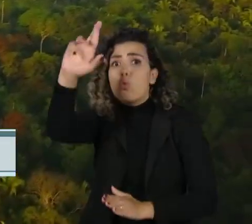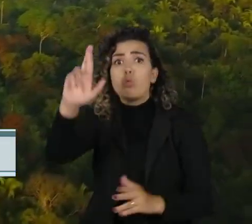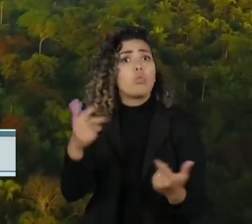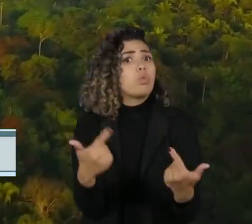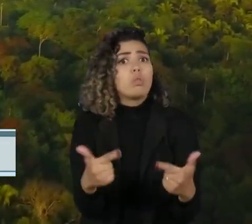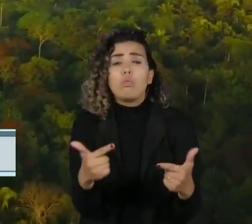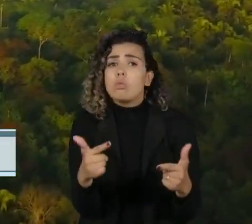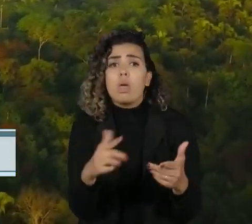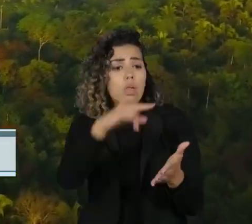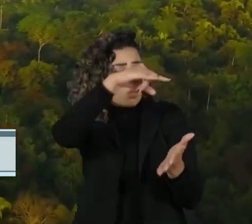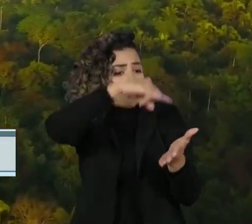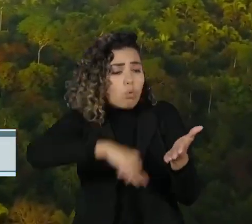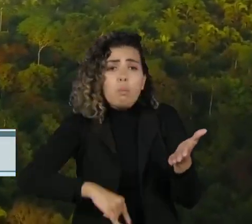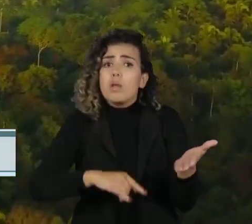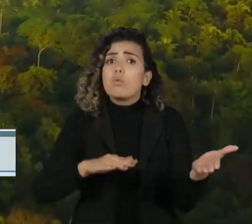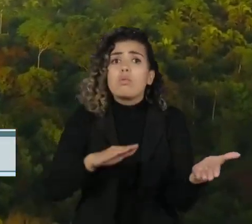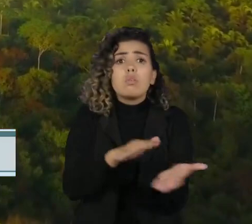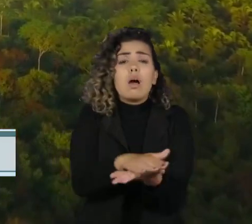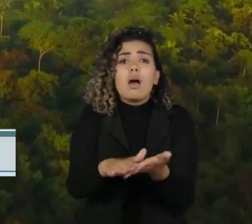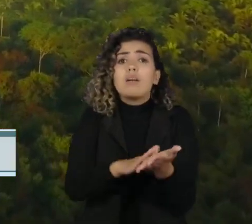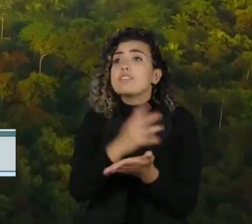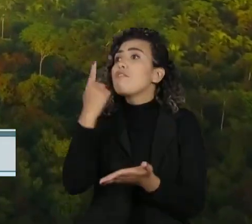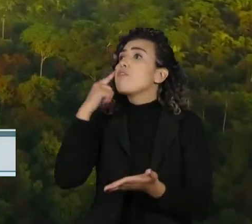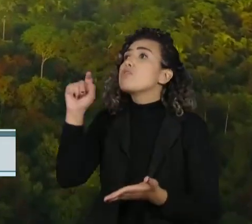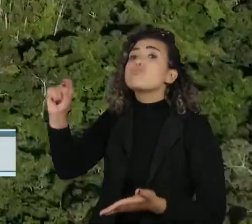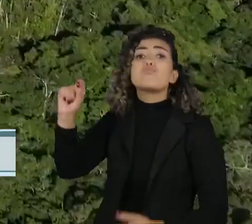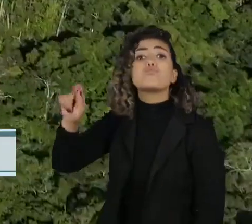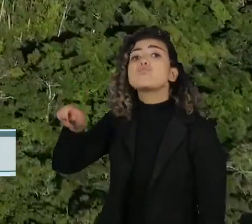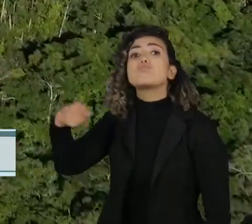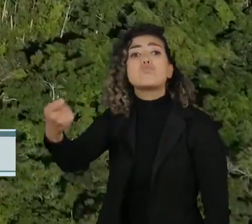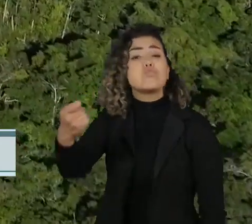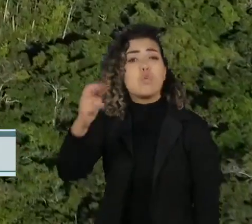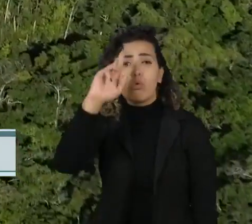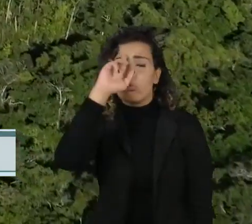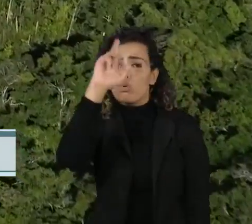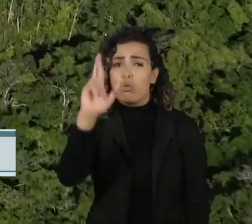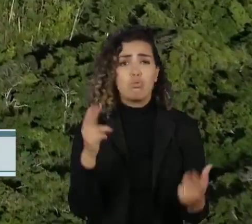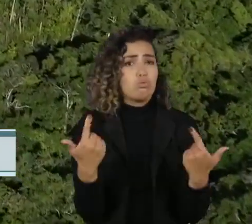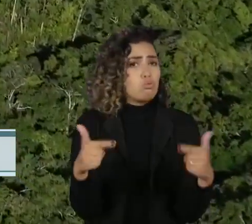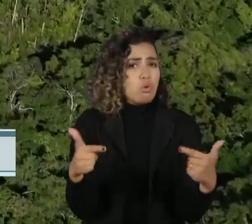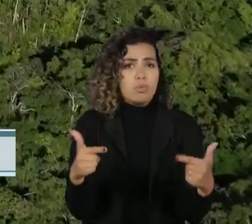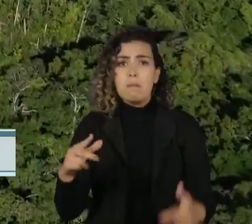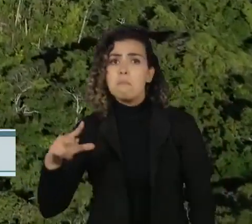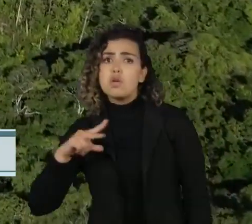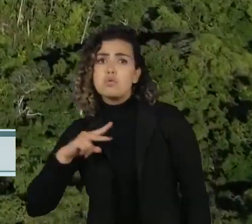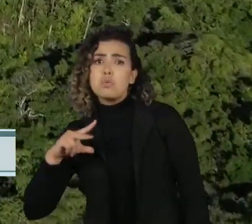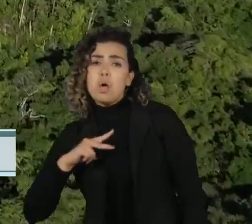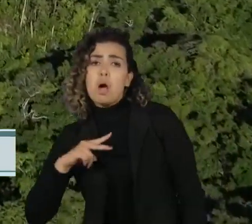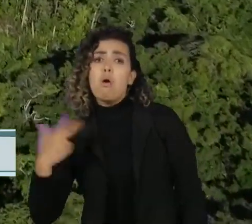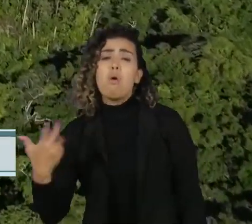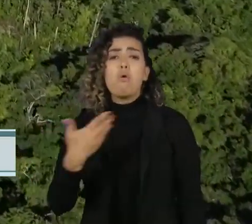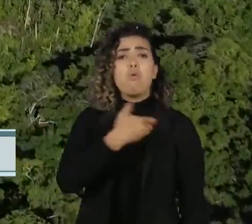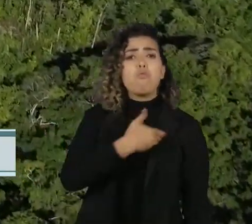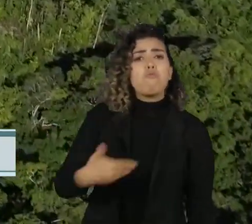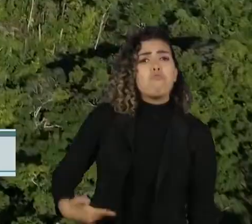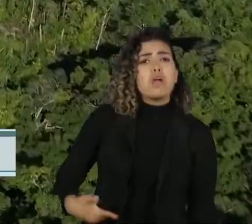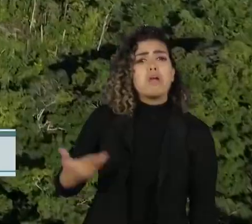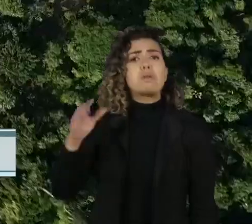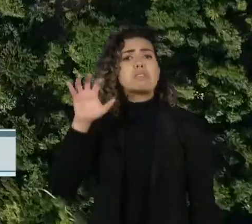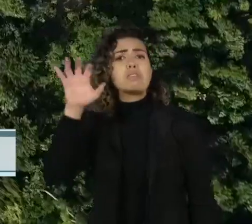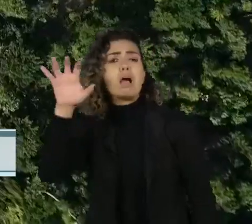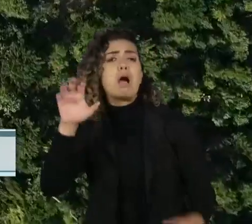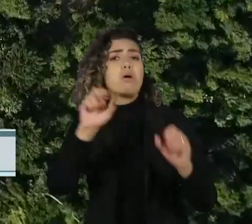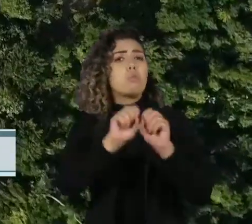escritura que possa determinar claramente sua propriedade. Nem particulares, nem municípios, estados ou a União